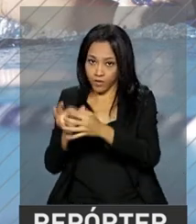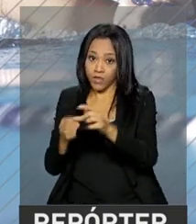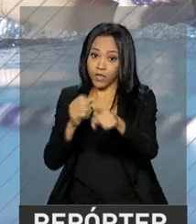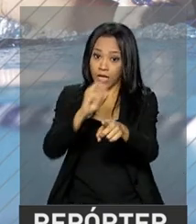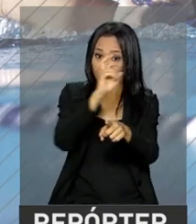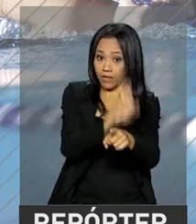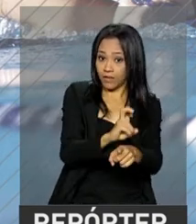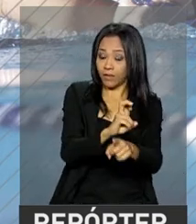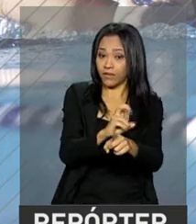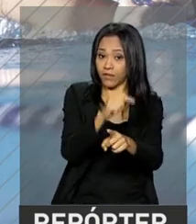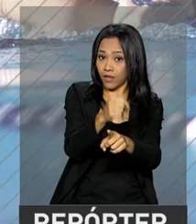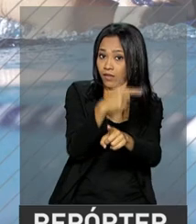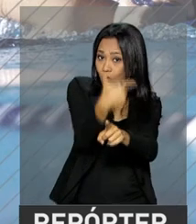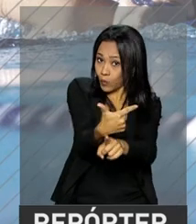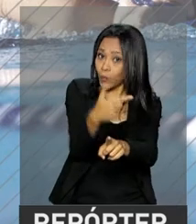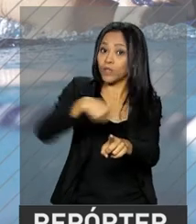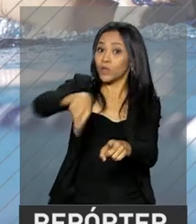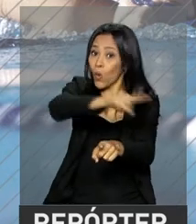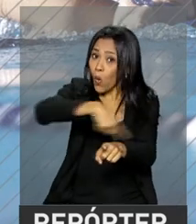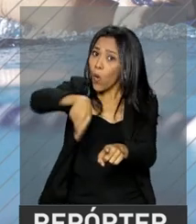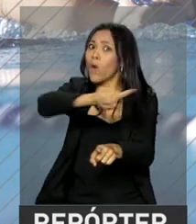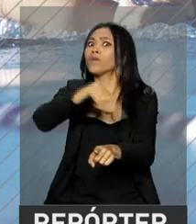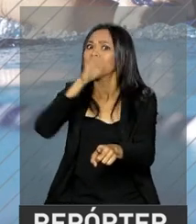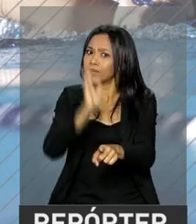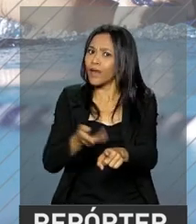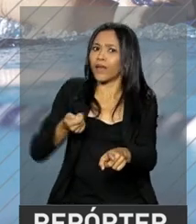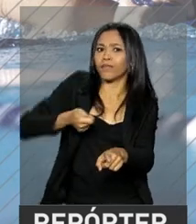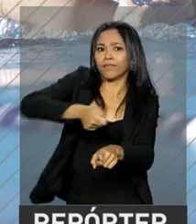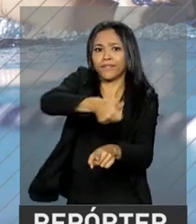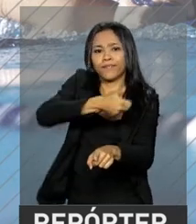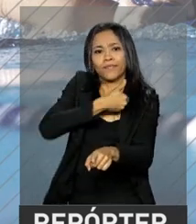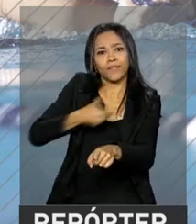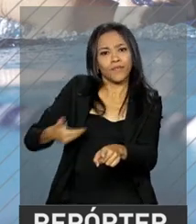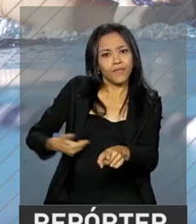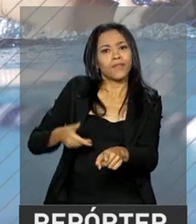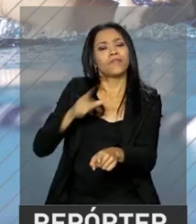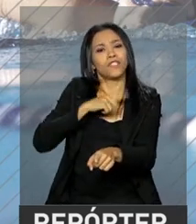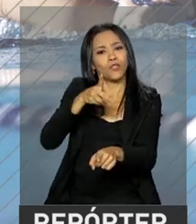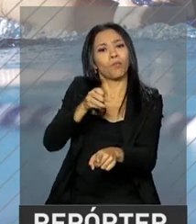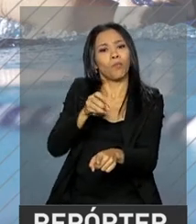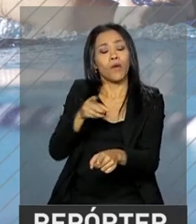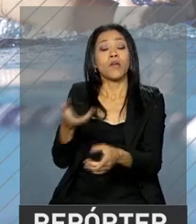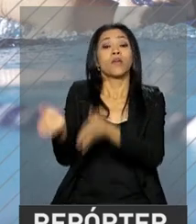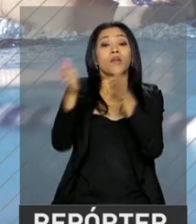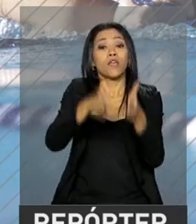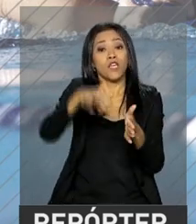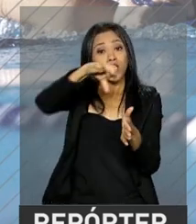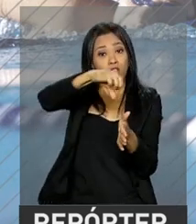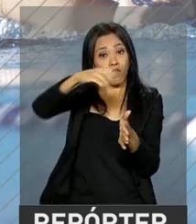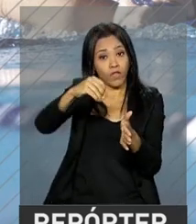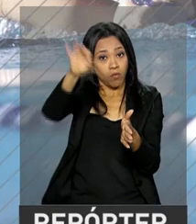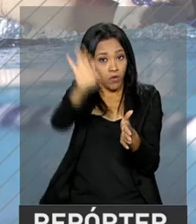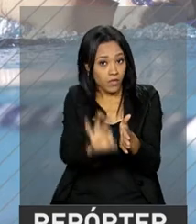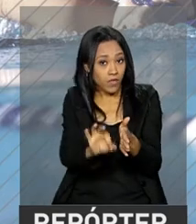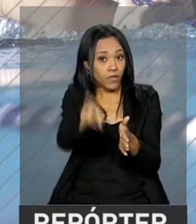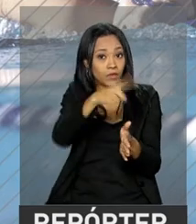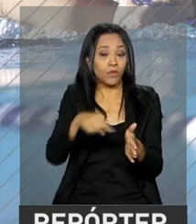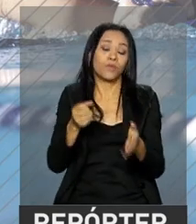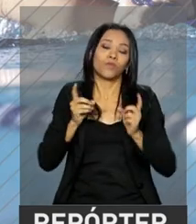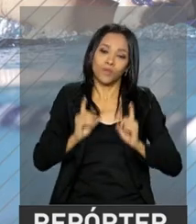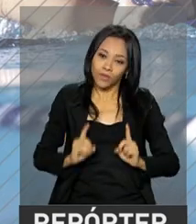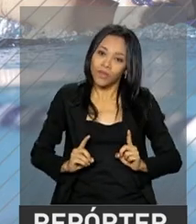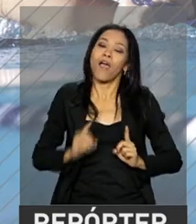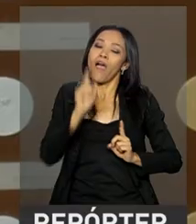brasileiras foram conquistadas por pessoas patrocinadas pelo Bolsa Atleta. E mais de 90% dos atletas paralímpicos